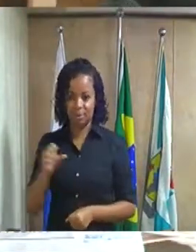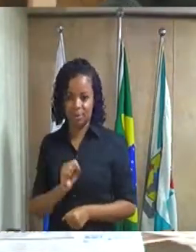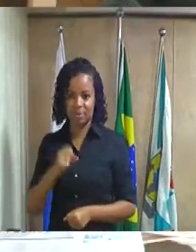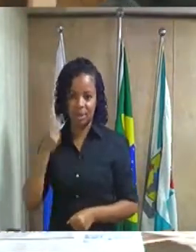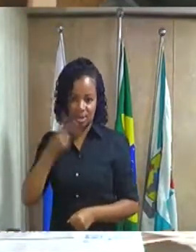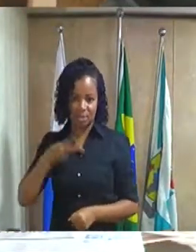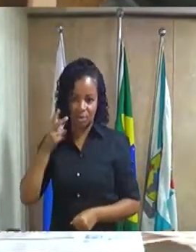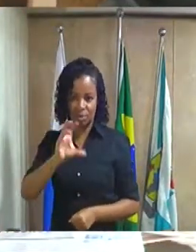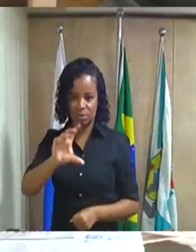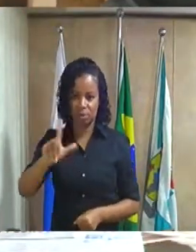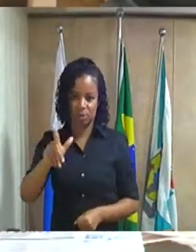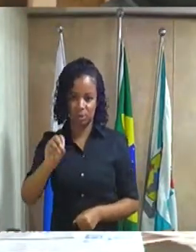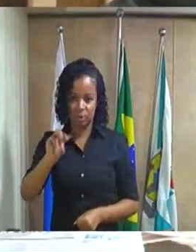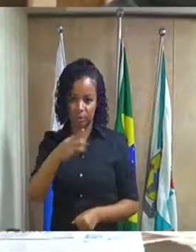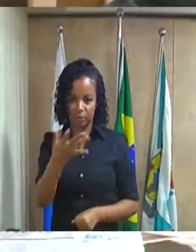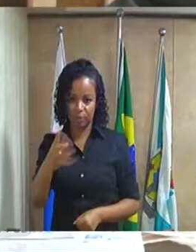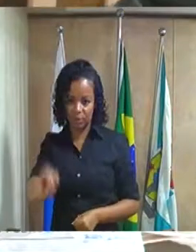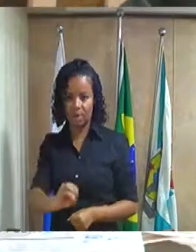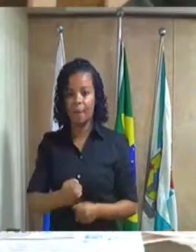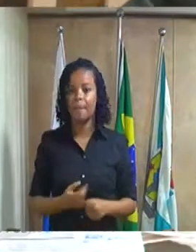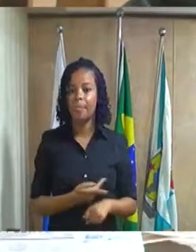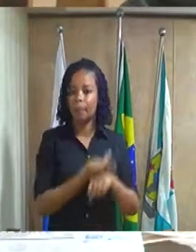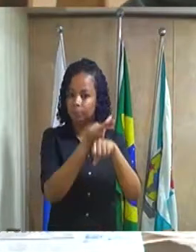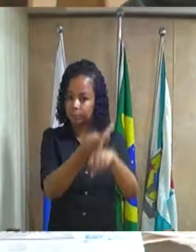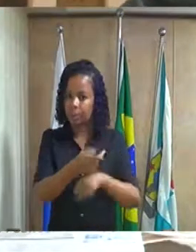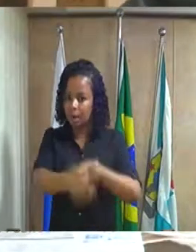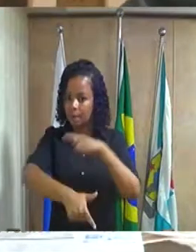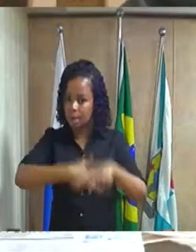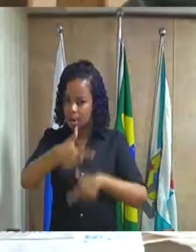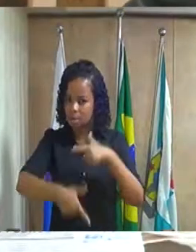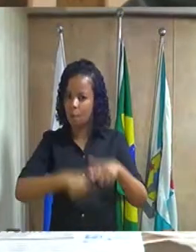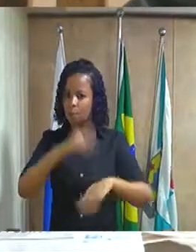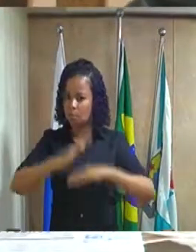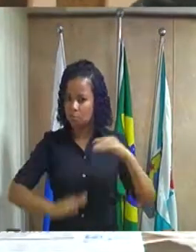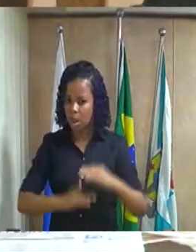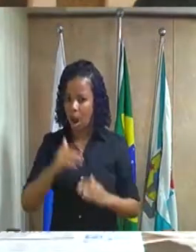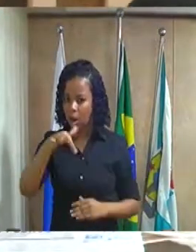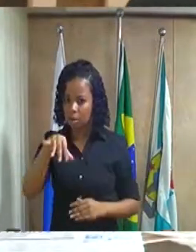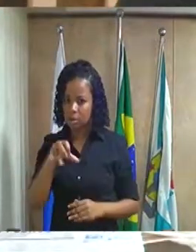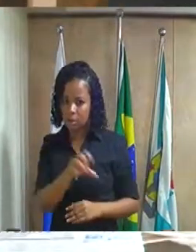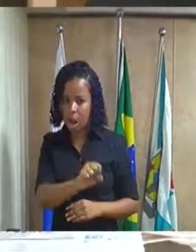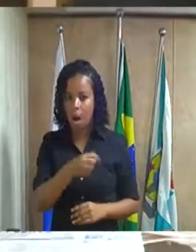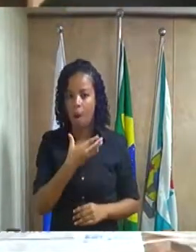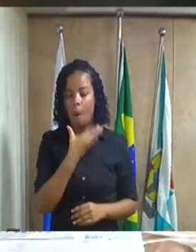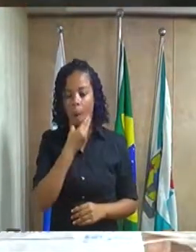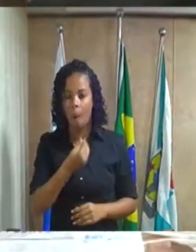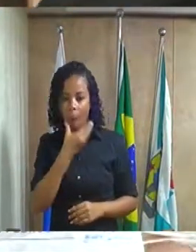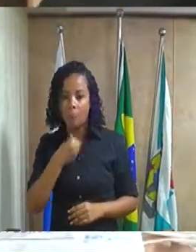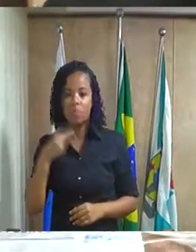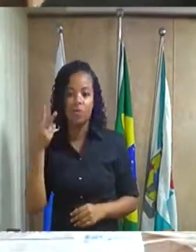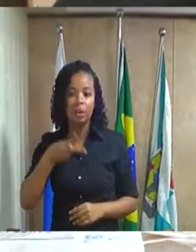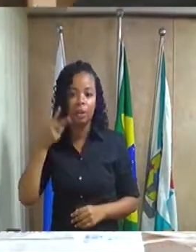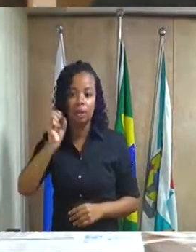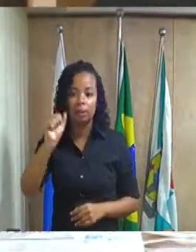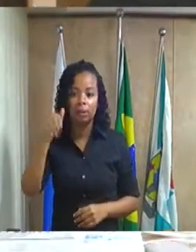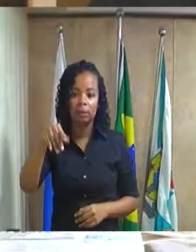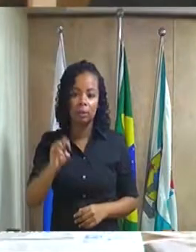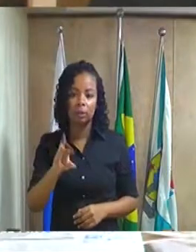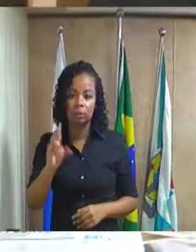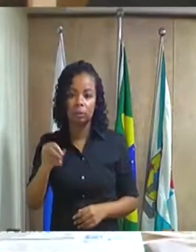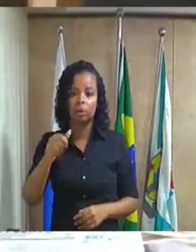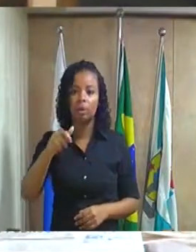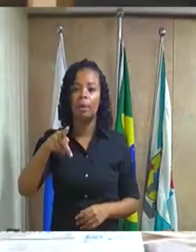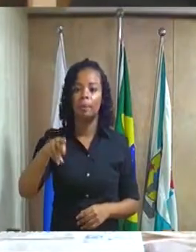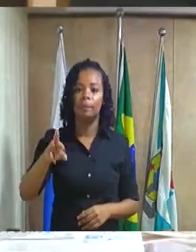Clovinho concedendo o título Trabalhador do Caxiense ao excelentíssimo senhor vereador Sandro Ribeiro